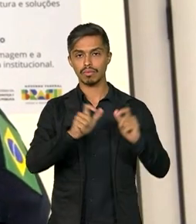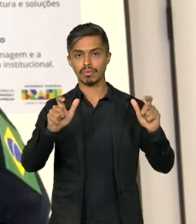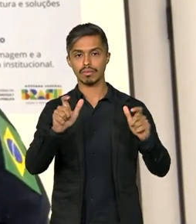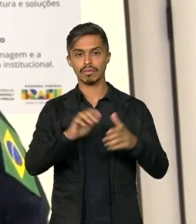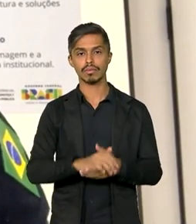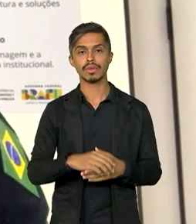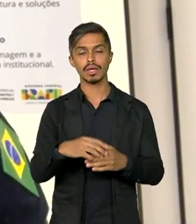brilhar a democracia.